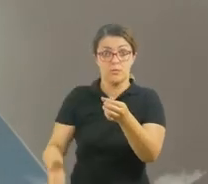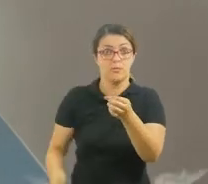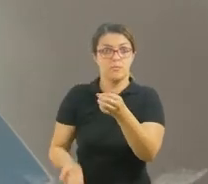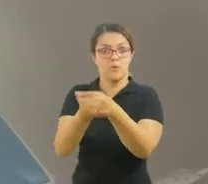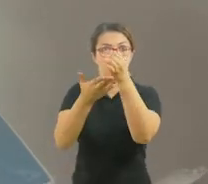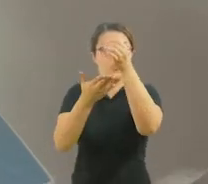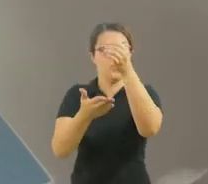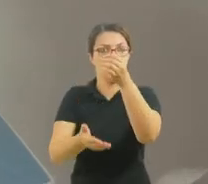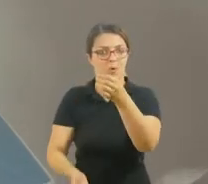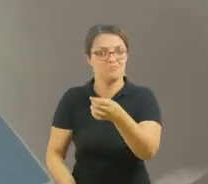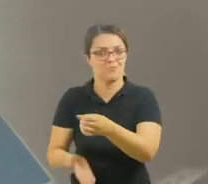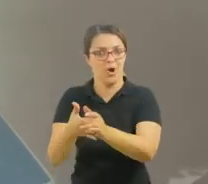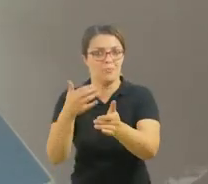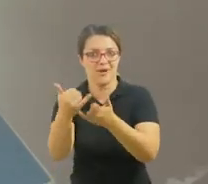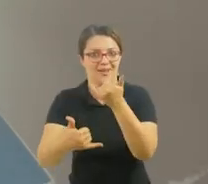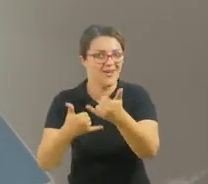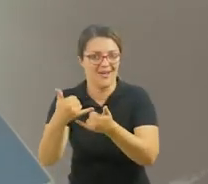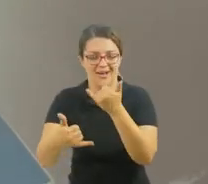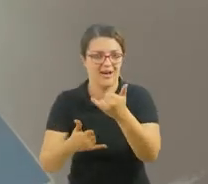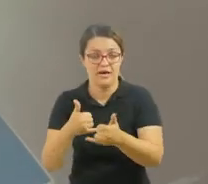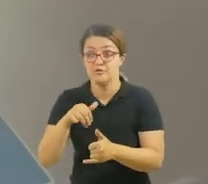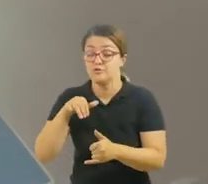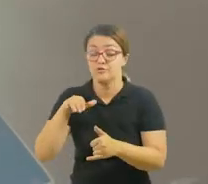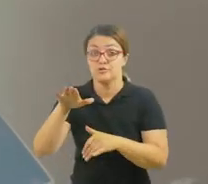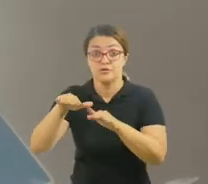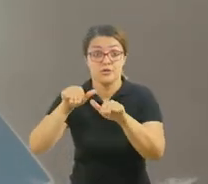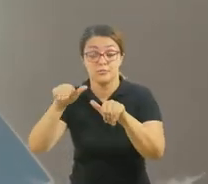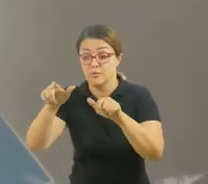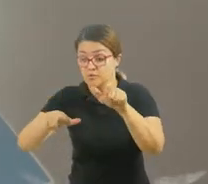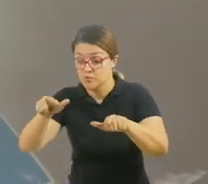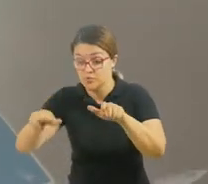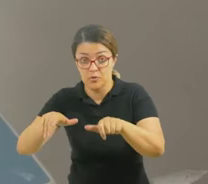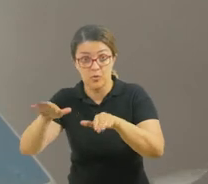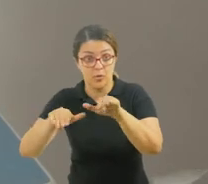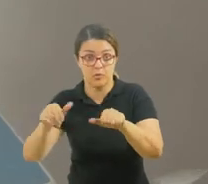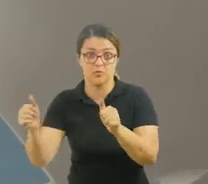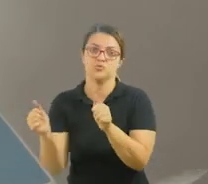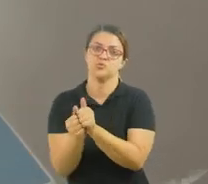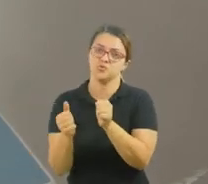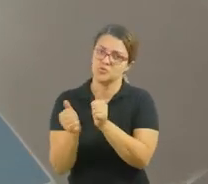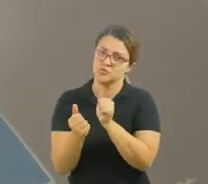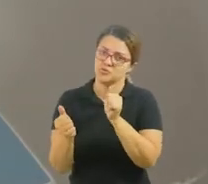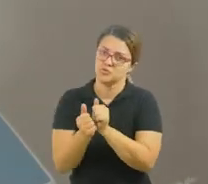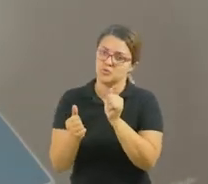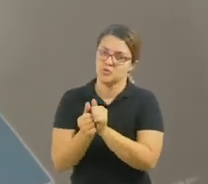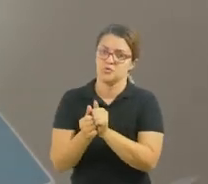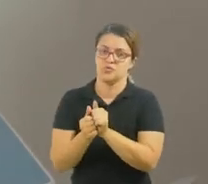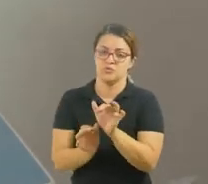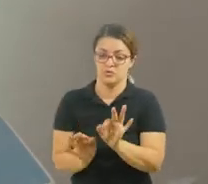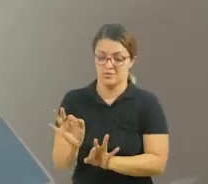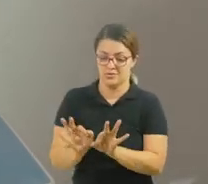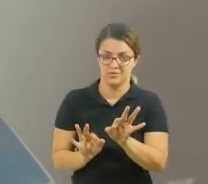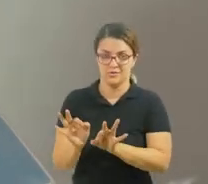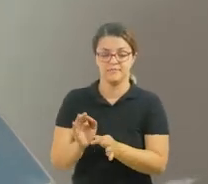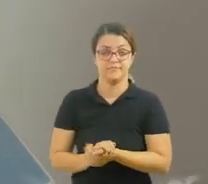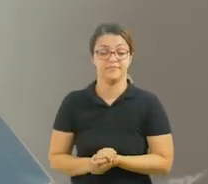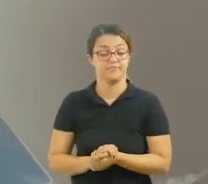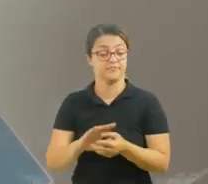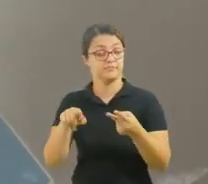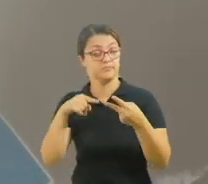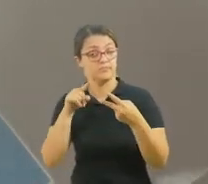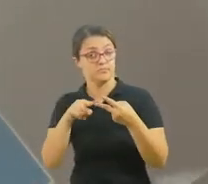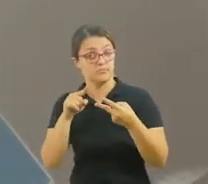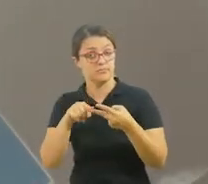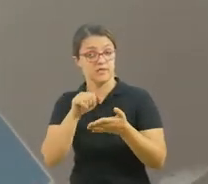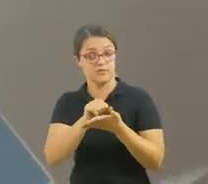a brincar. Chame sempre alguém para fazer isso junto com vocês, tá bom? A segunda